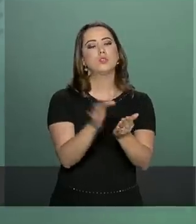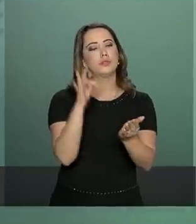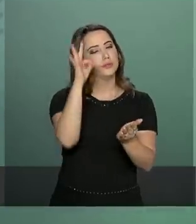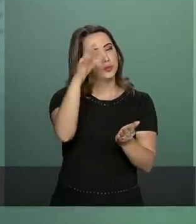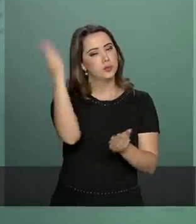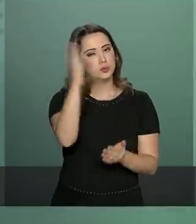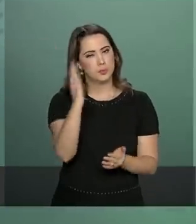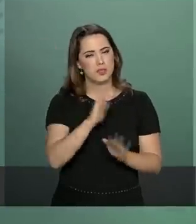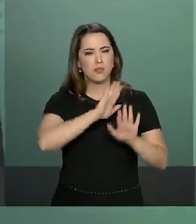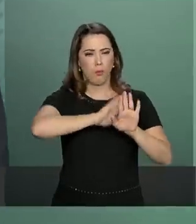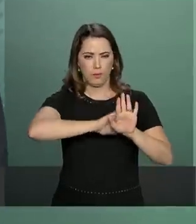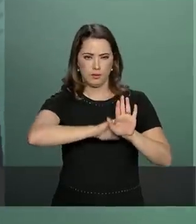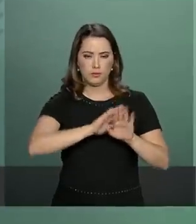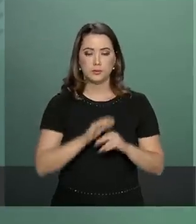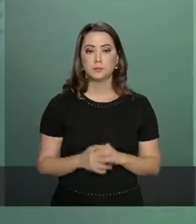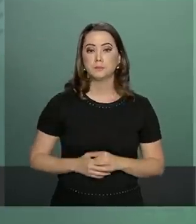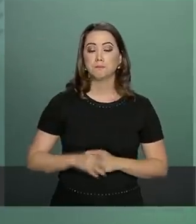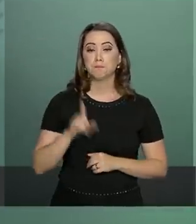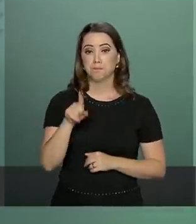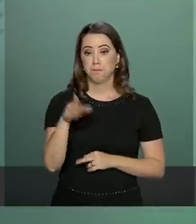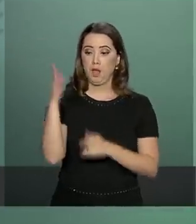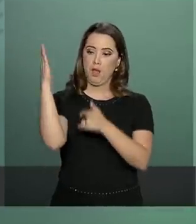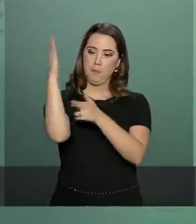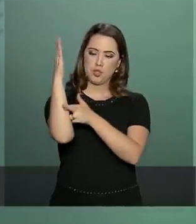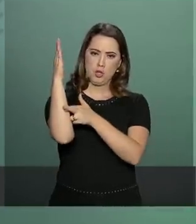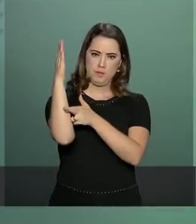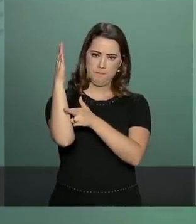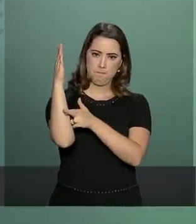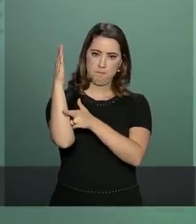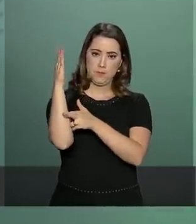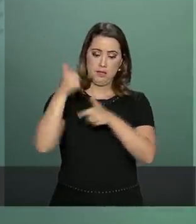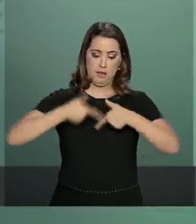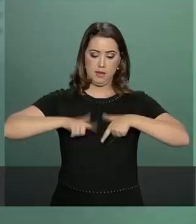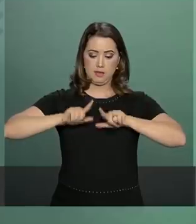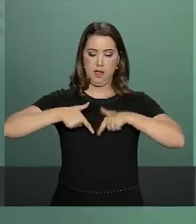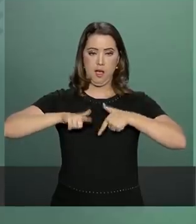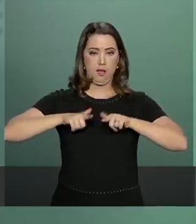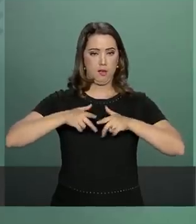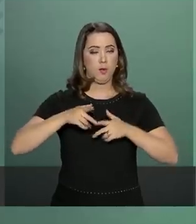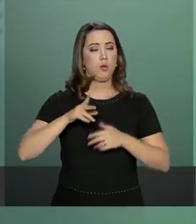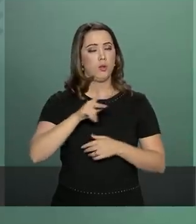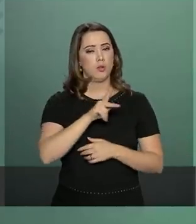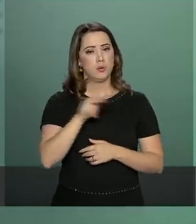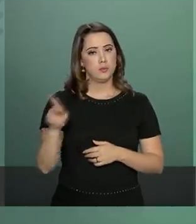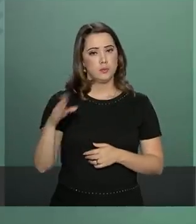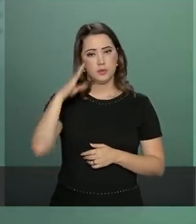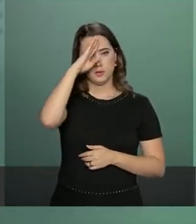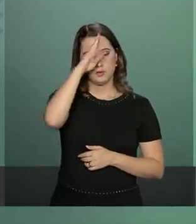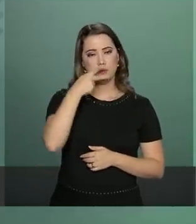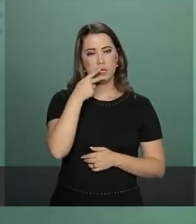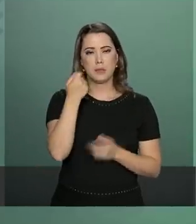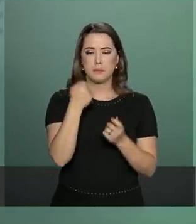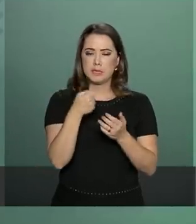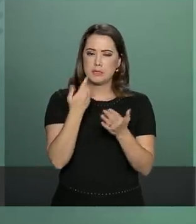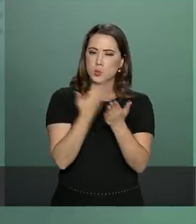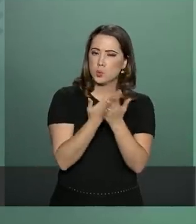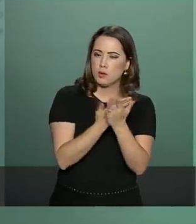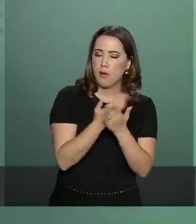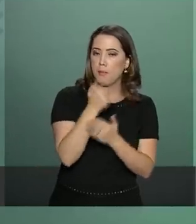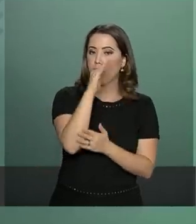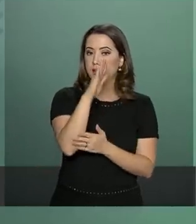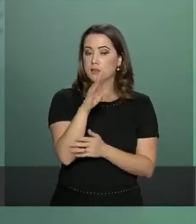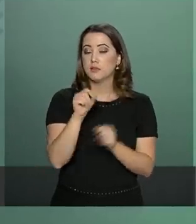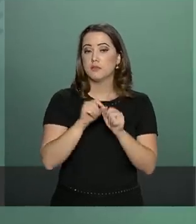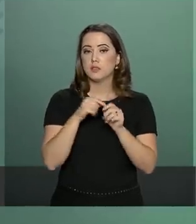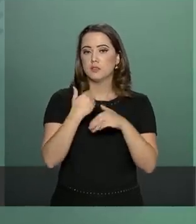A embaixada o nosso presidente vem advogando que merece um estudo um pouco mais aprofundado e ele